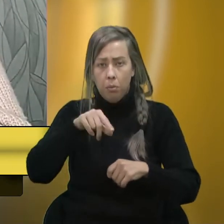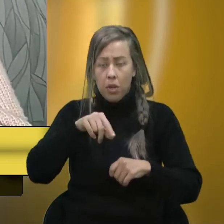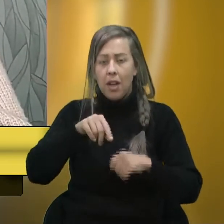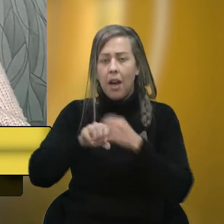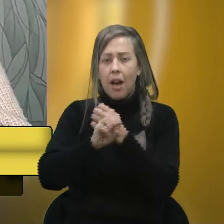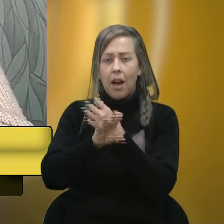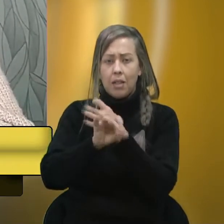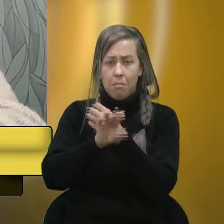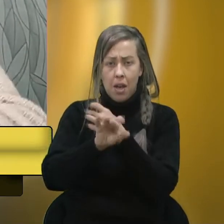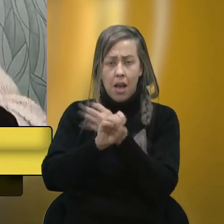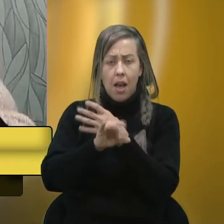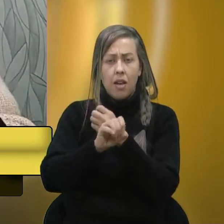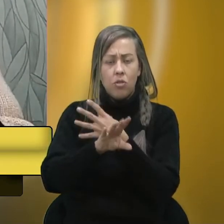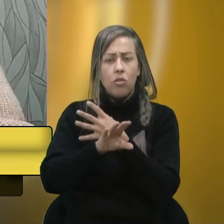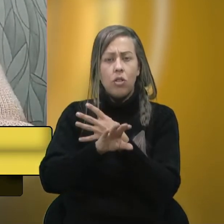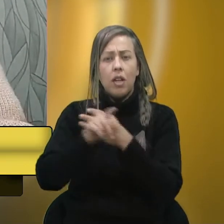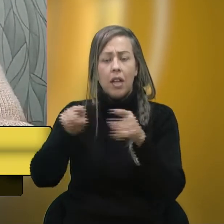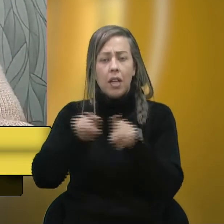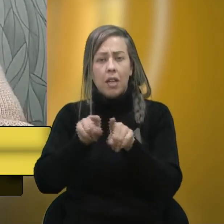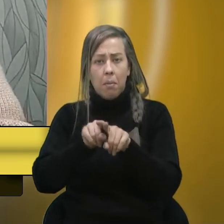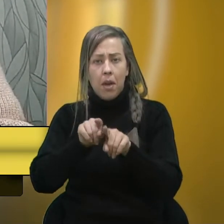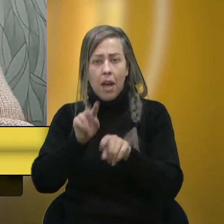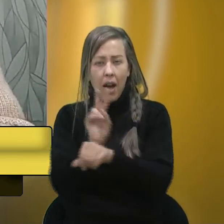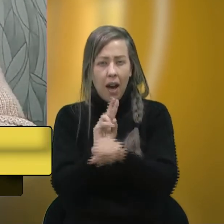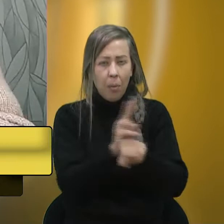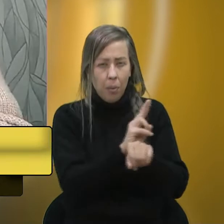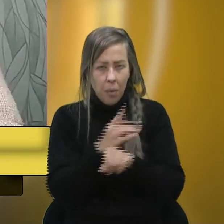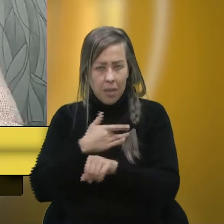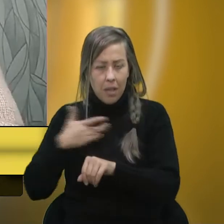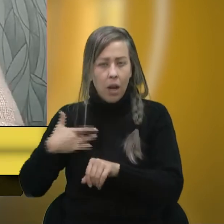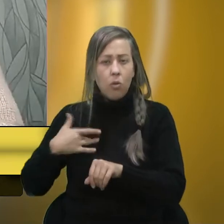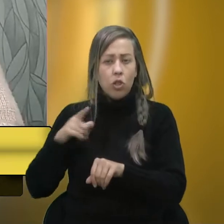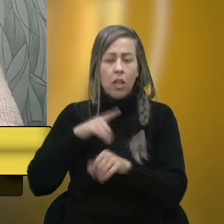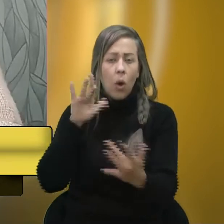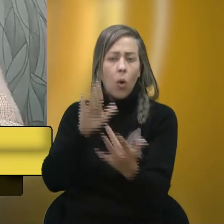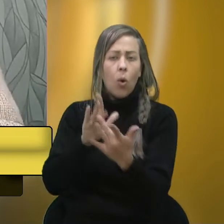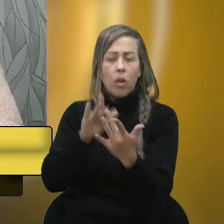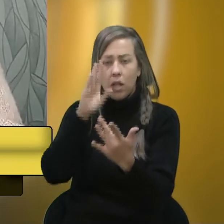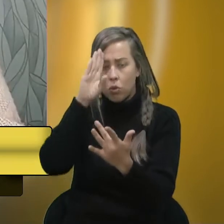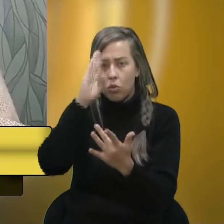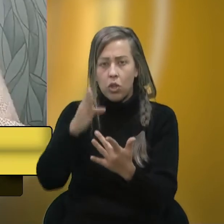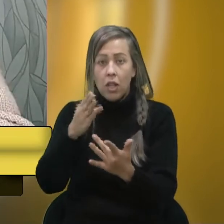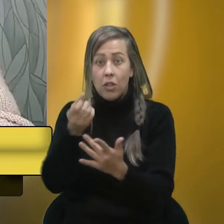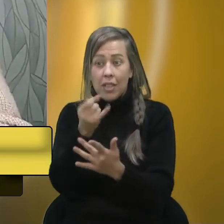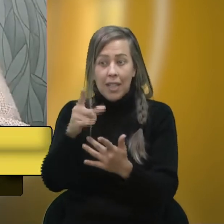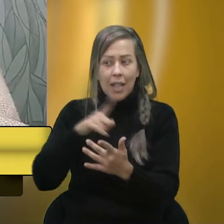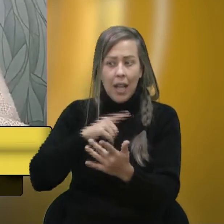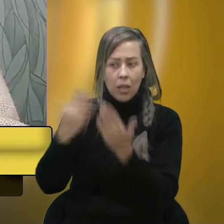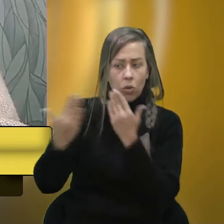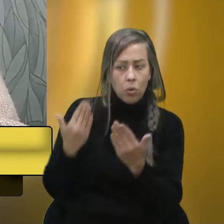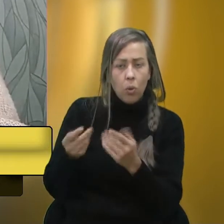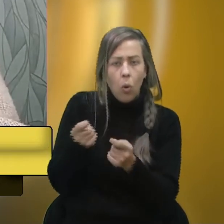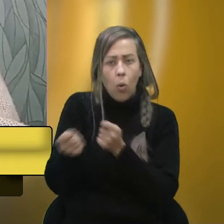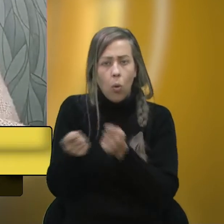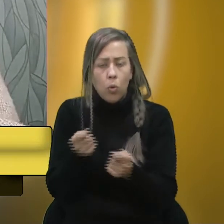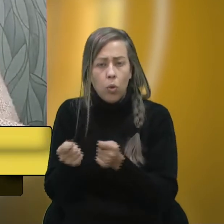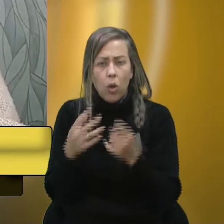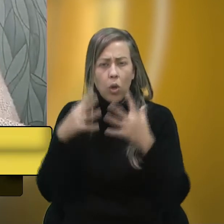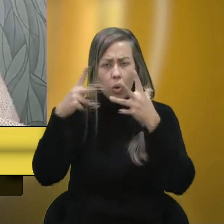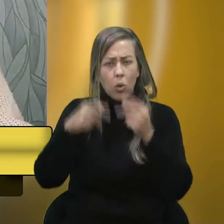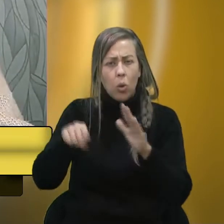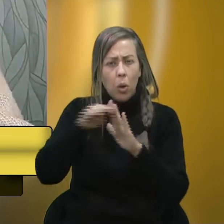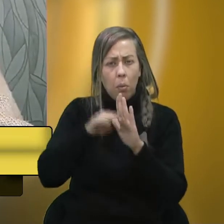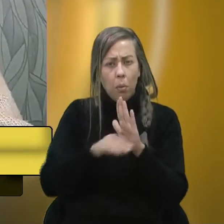Educação, o vereador Marcon e a Vigilância Sanitária elas têm um contato direto de casos suspeitos, de controle, de monitoramento,